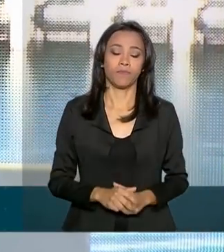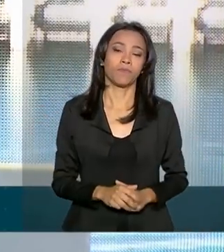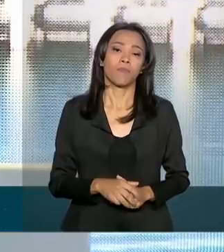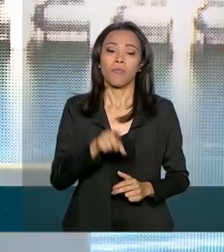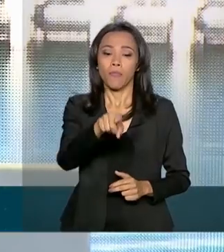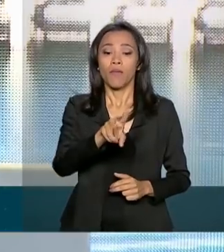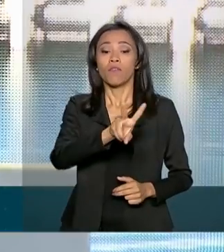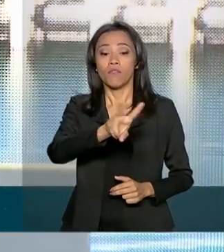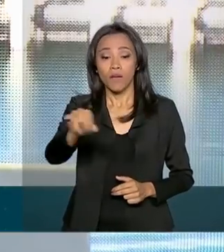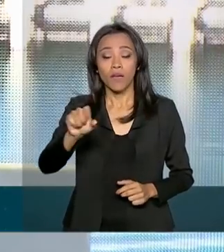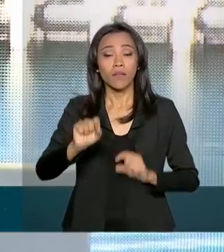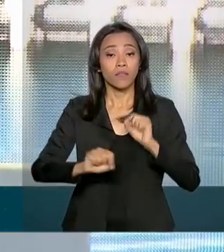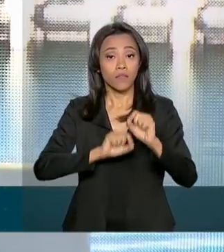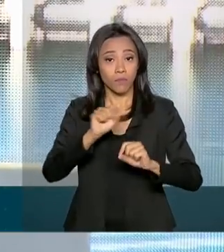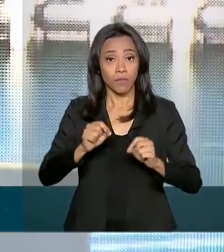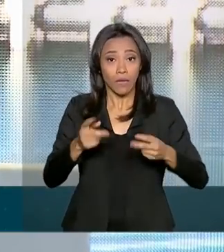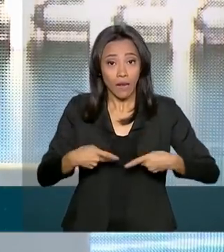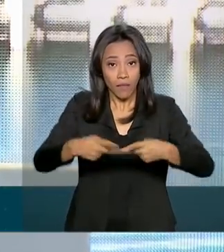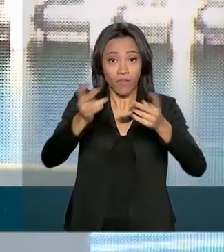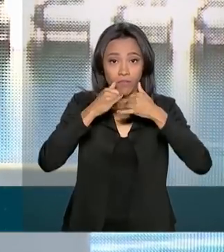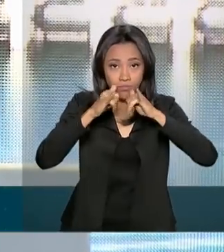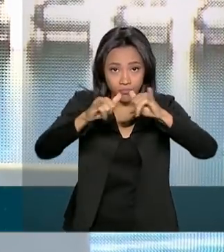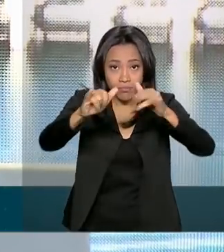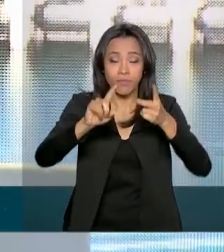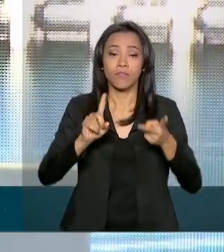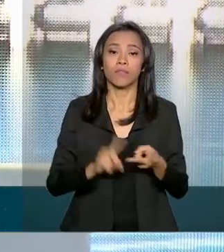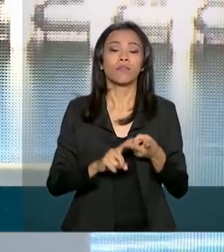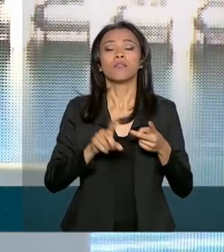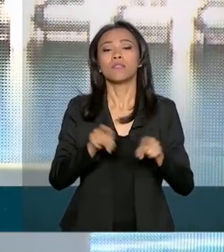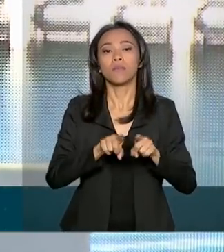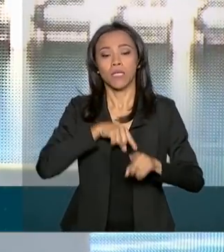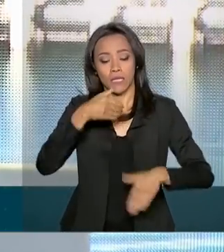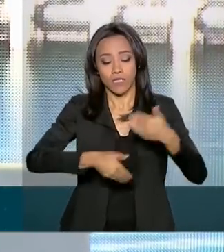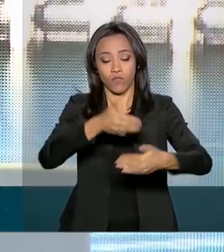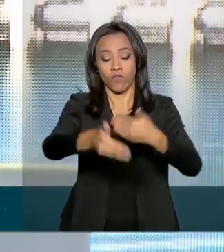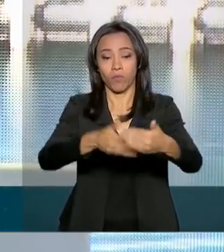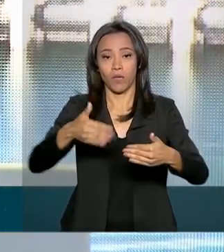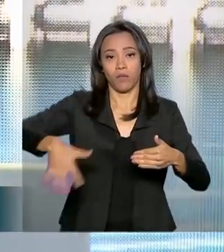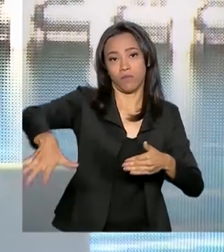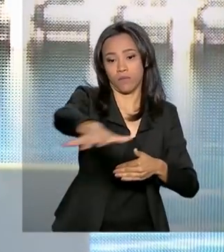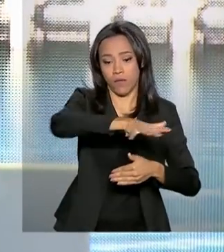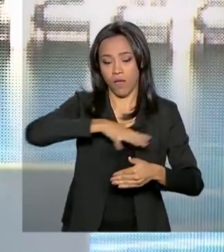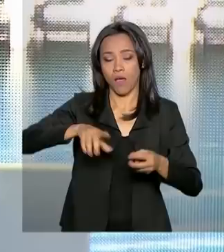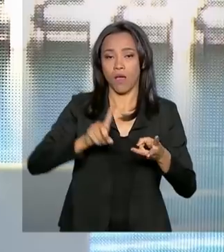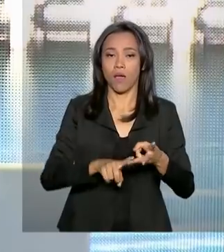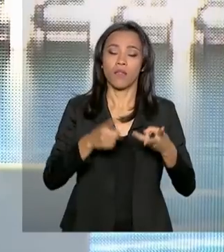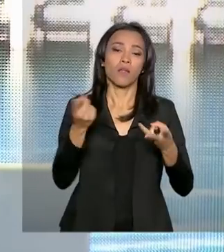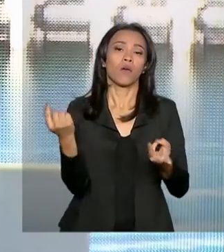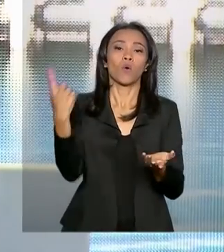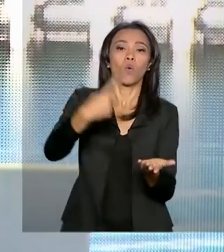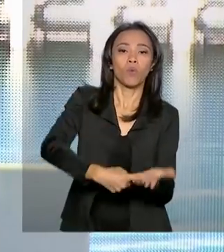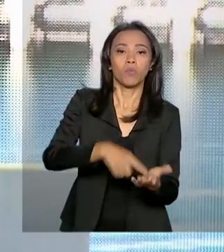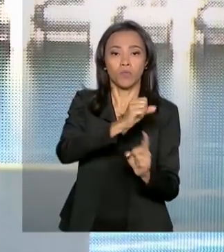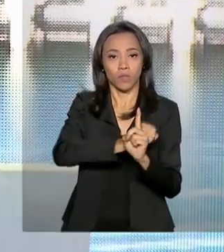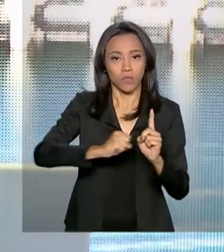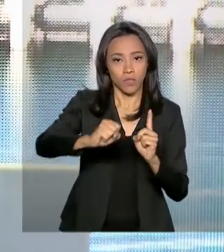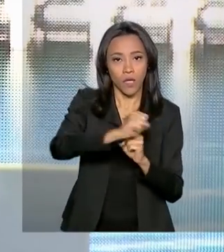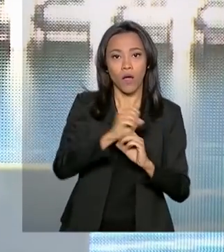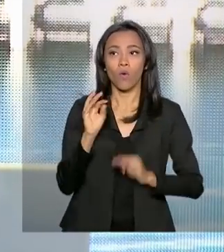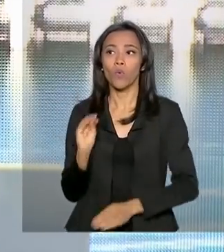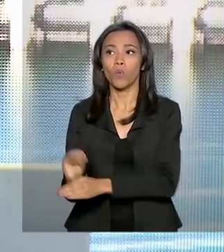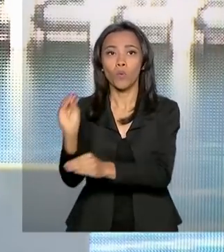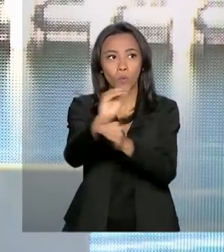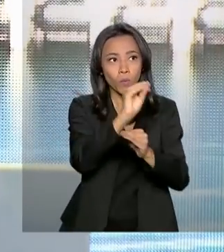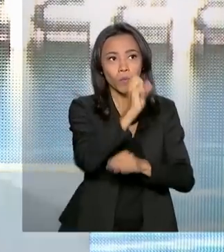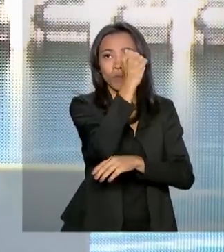Gerará também desenvolvimento regional, compromissos sociais, responsabilidade ambiençal, preservação